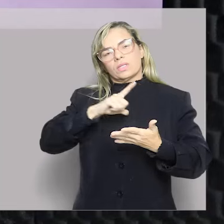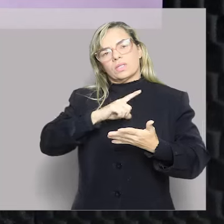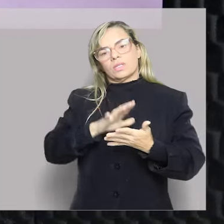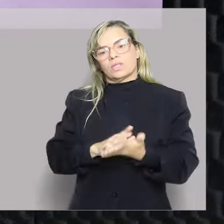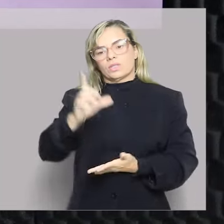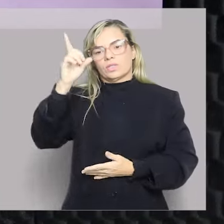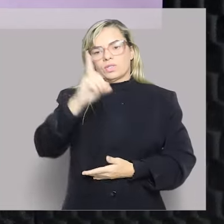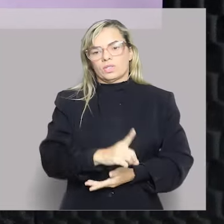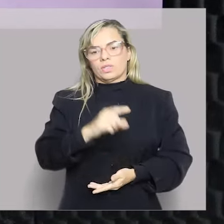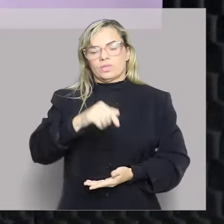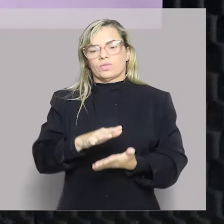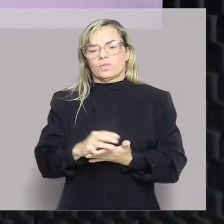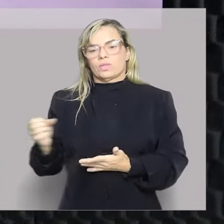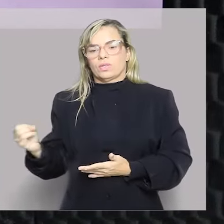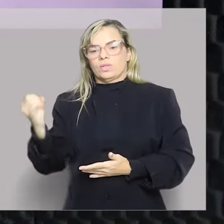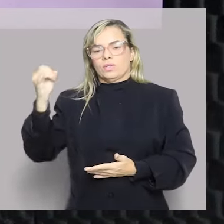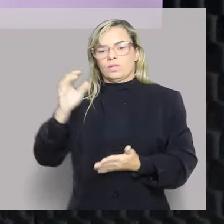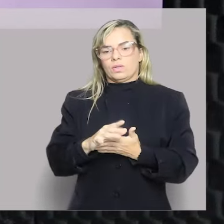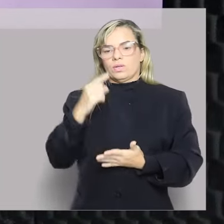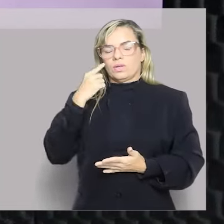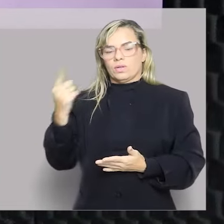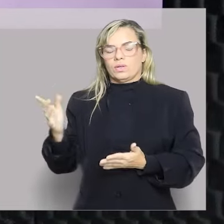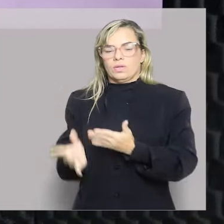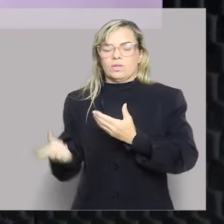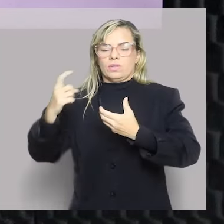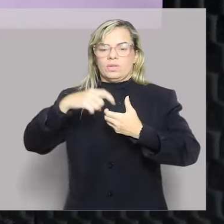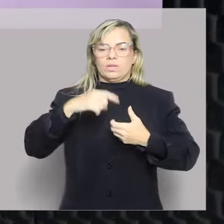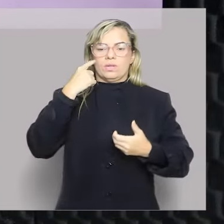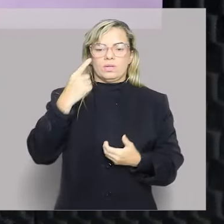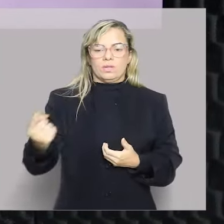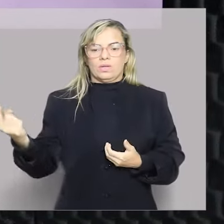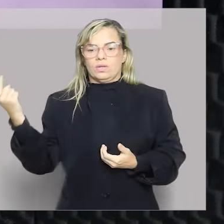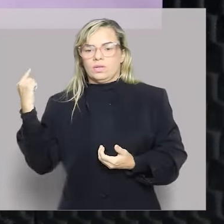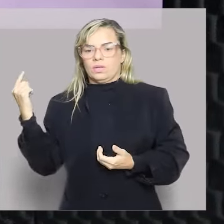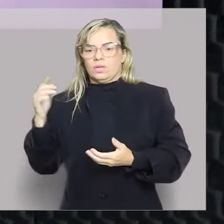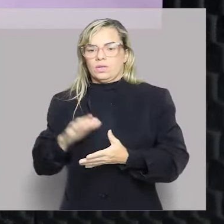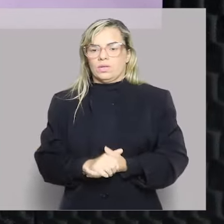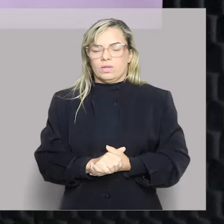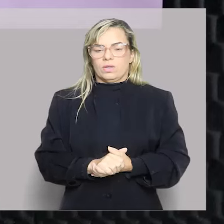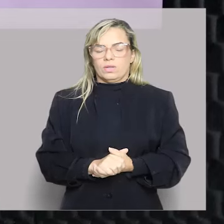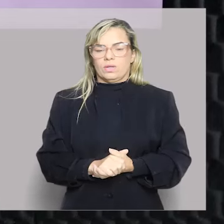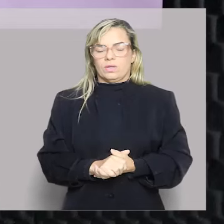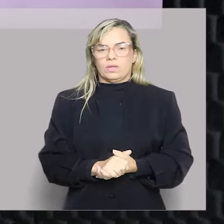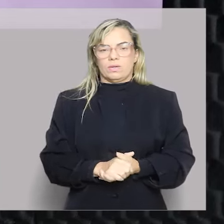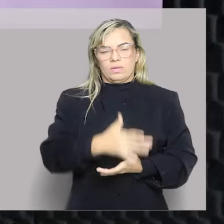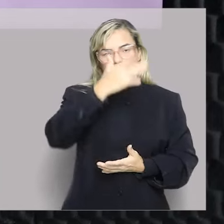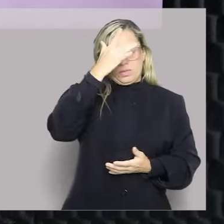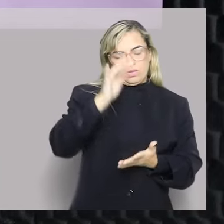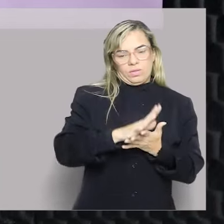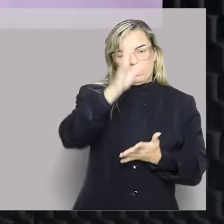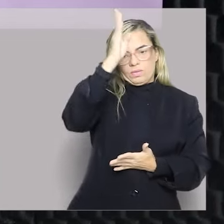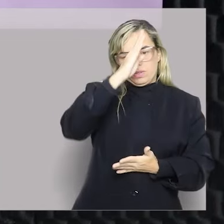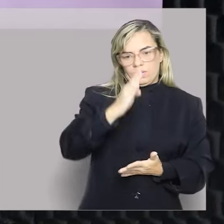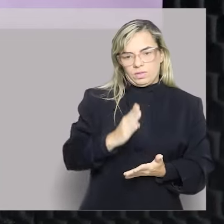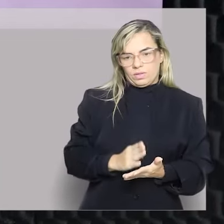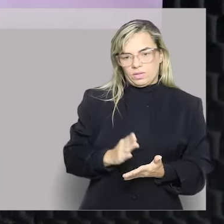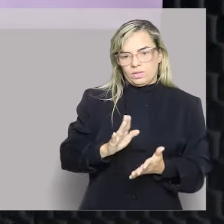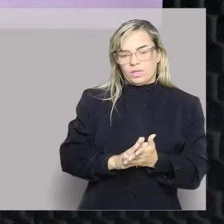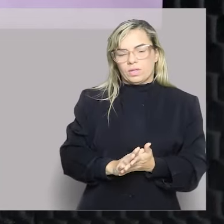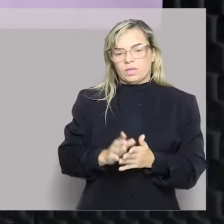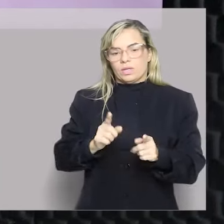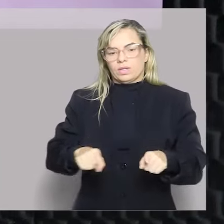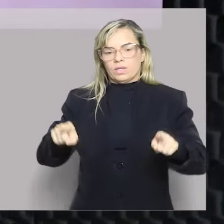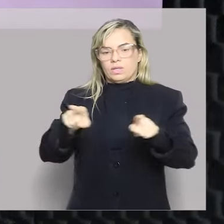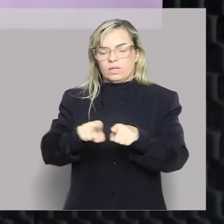Olha, eu vou voltar aqui. Vocês vão dizer, quem tem direito fundamental? Os brasileiros e os